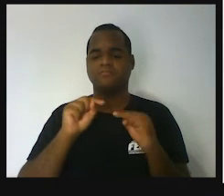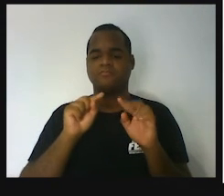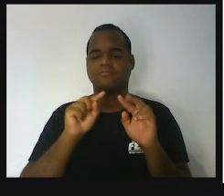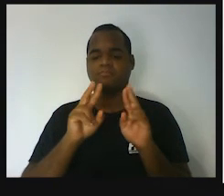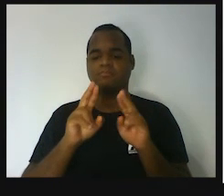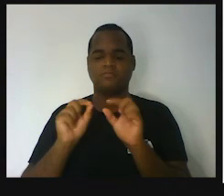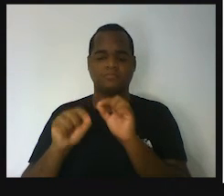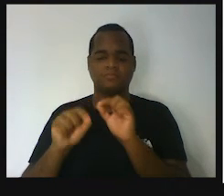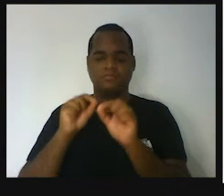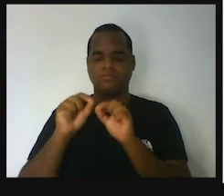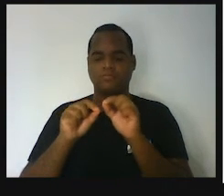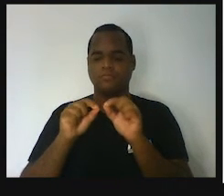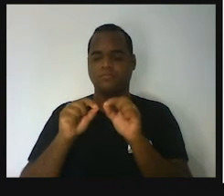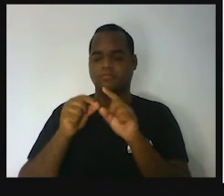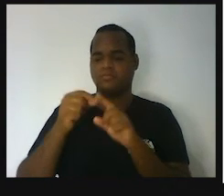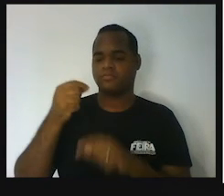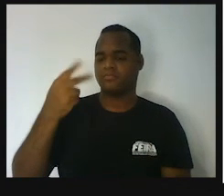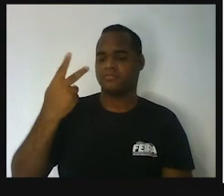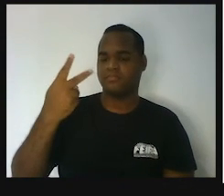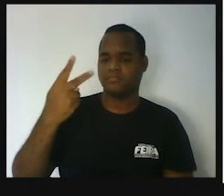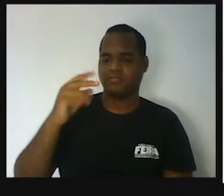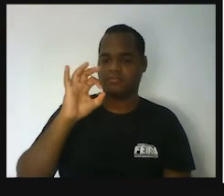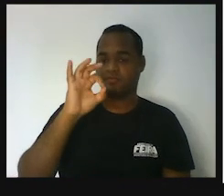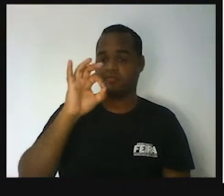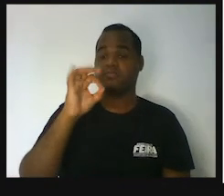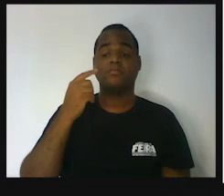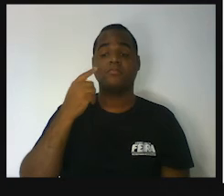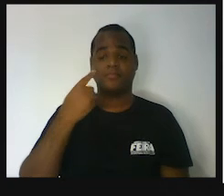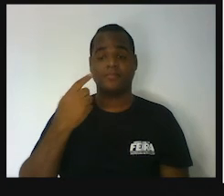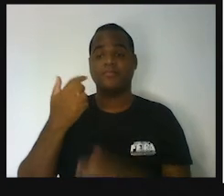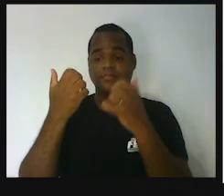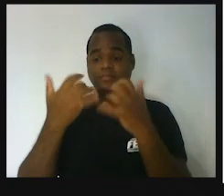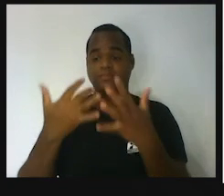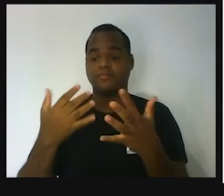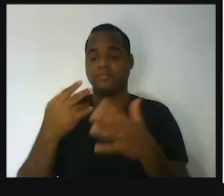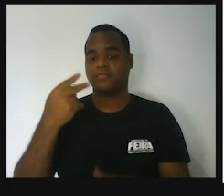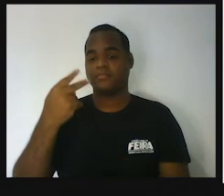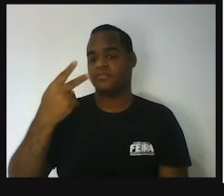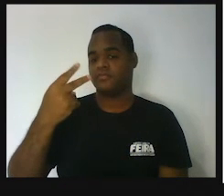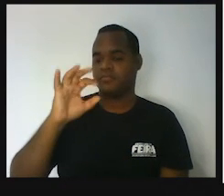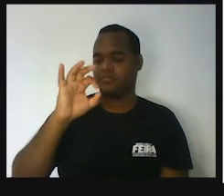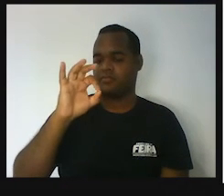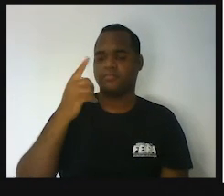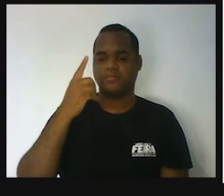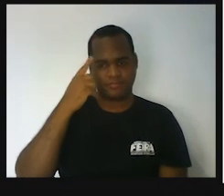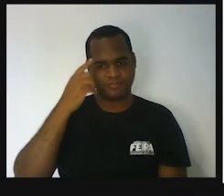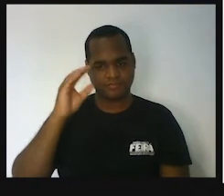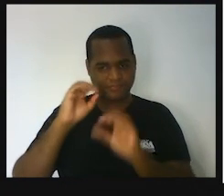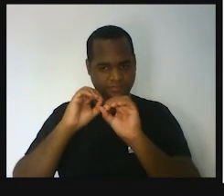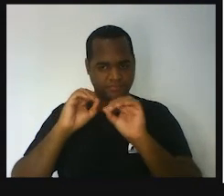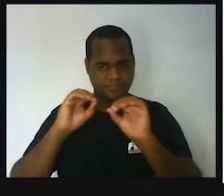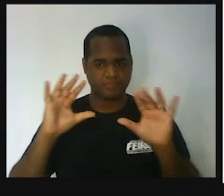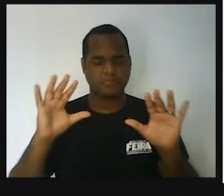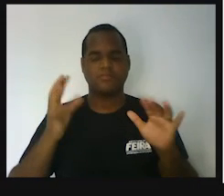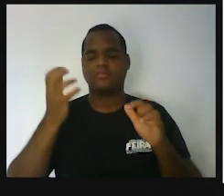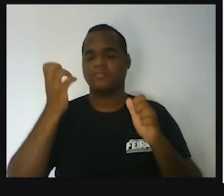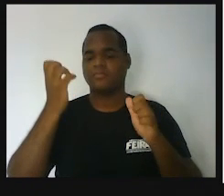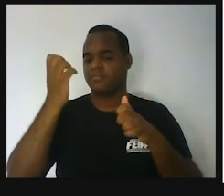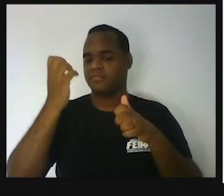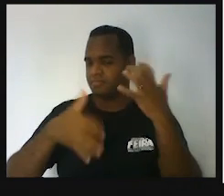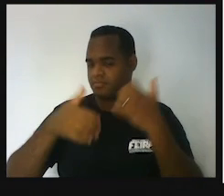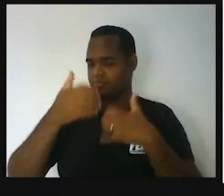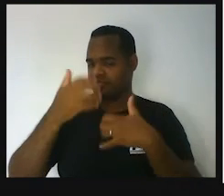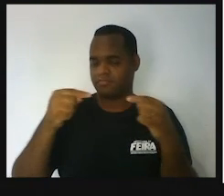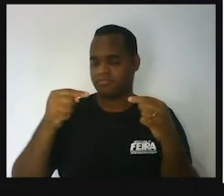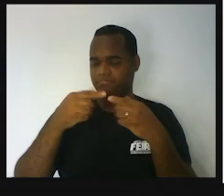Segundo grau. Eu disse que esse negócio de grau fica mais claro para você depois com um conteúdo